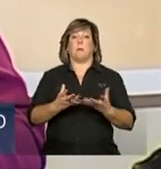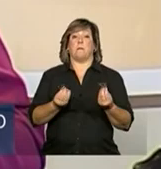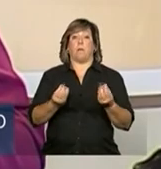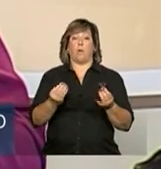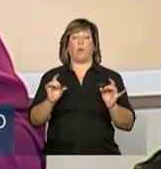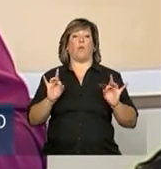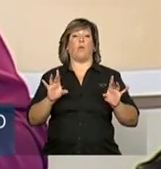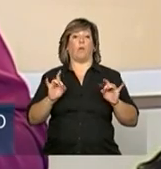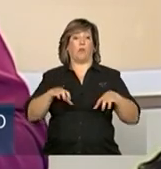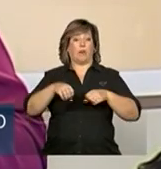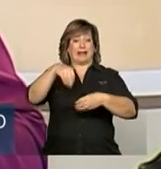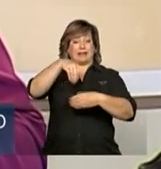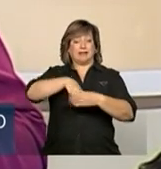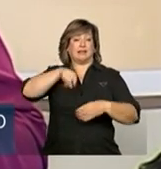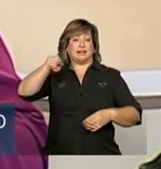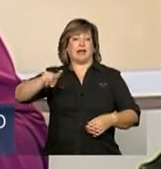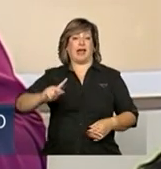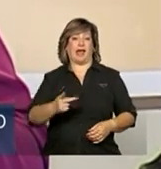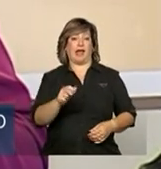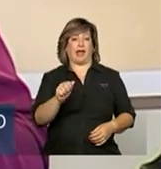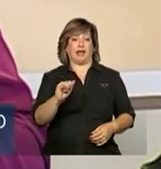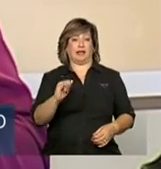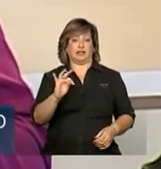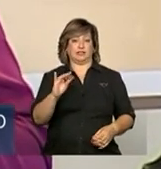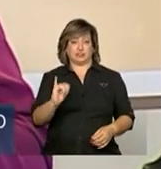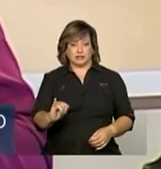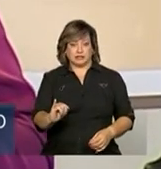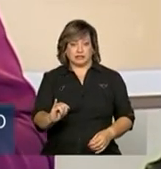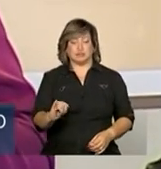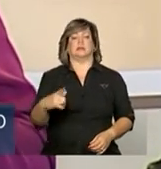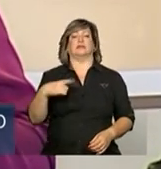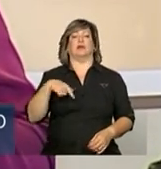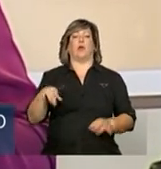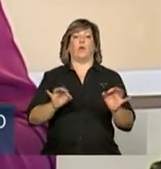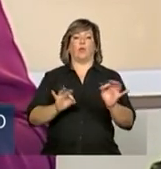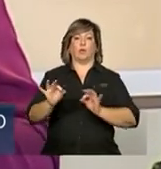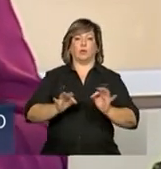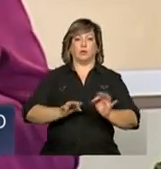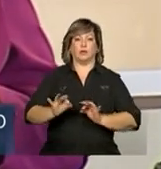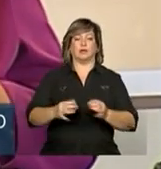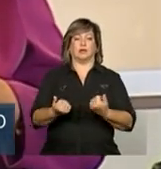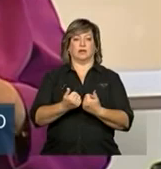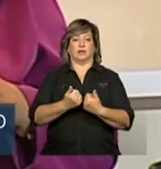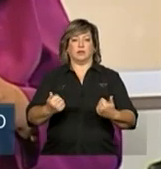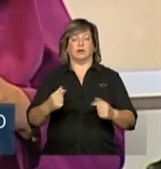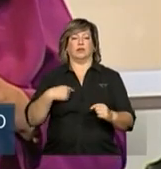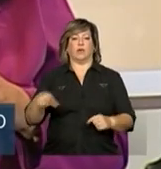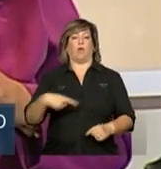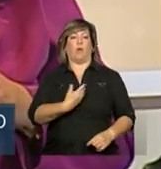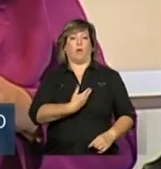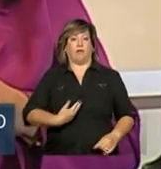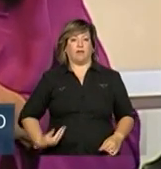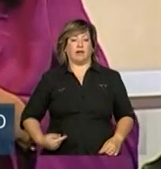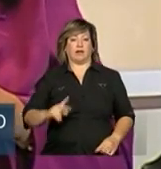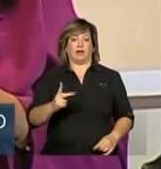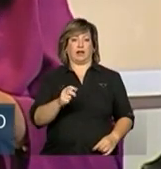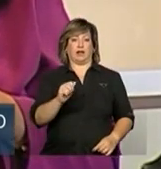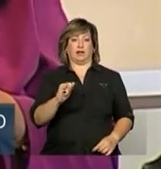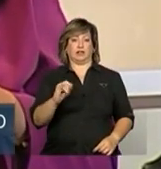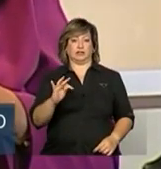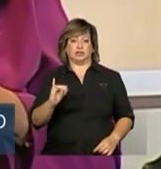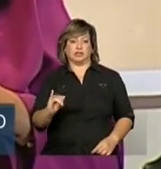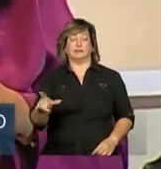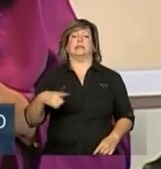E nosso país, em coordenada e colaboración com o governo de Haiti, trabalha